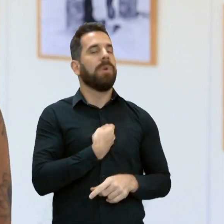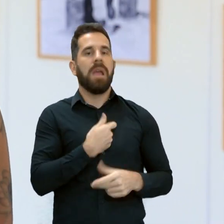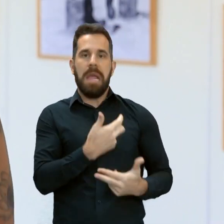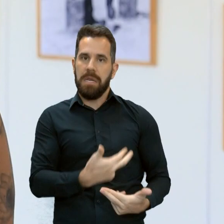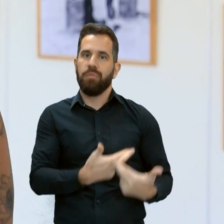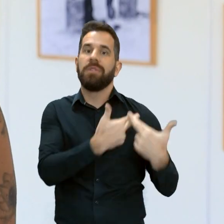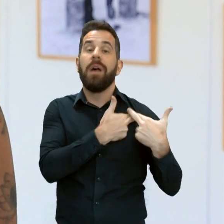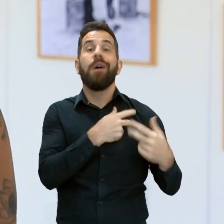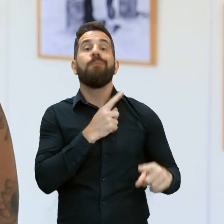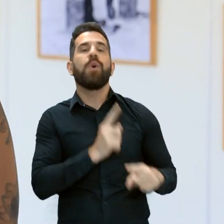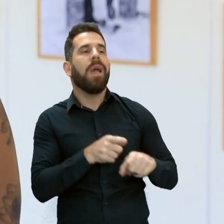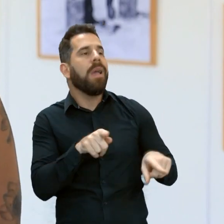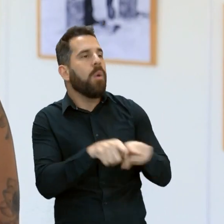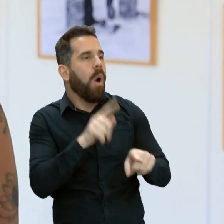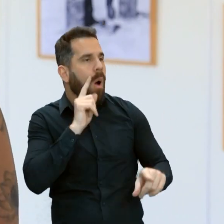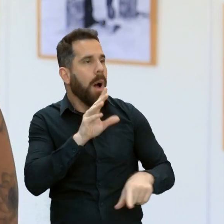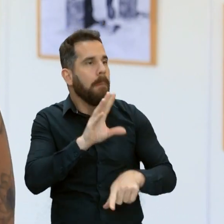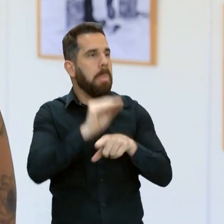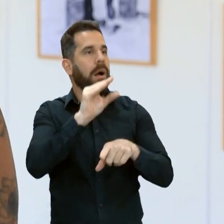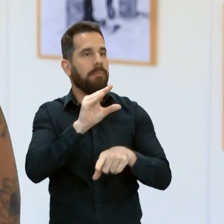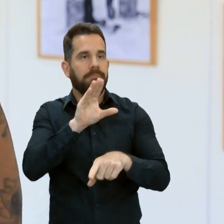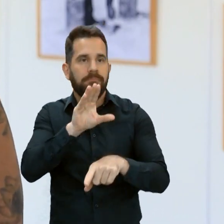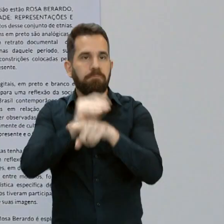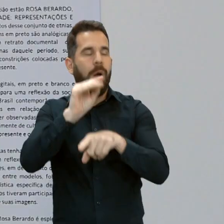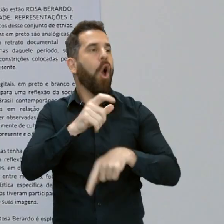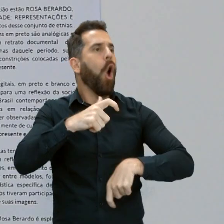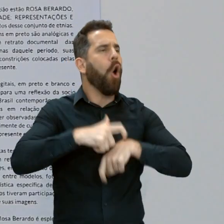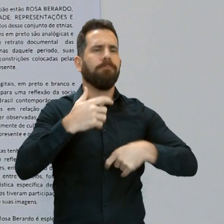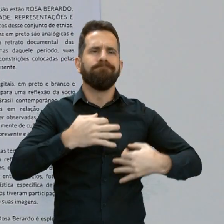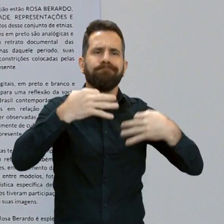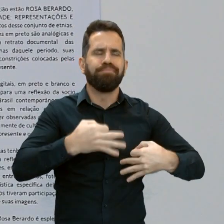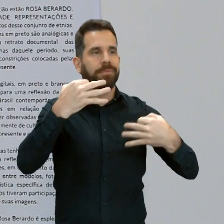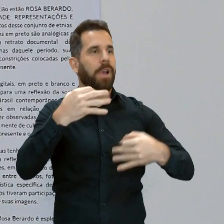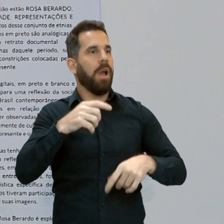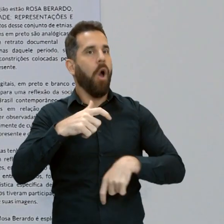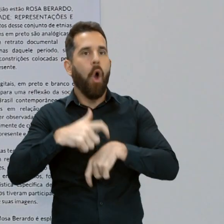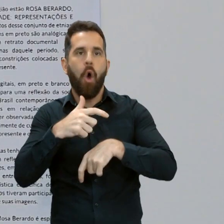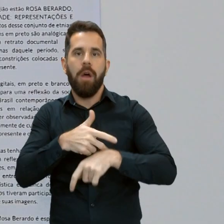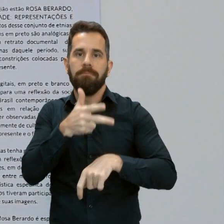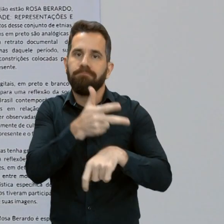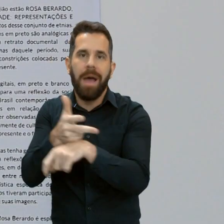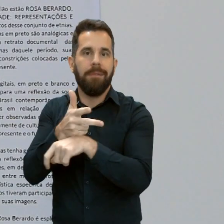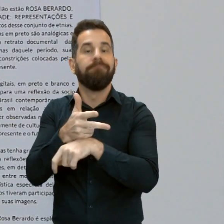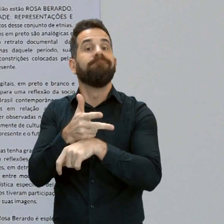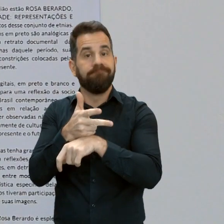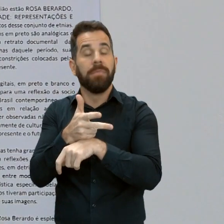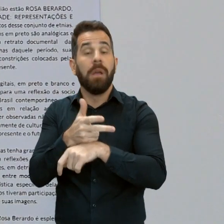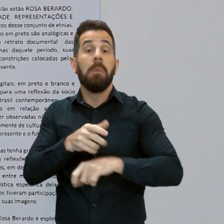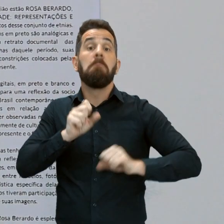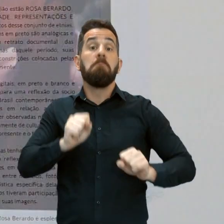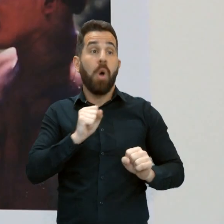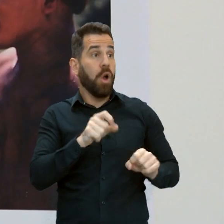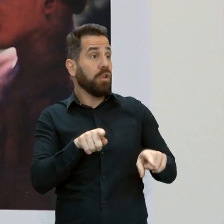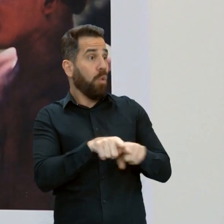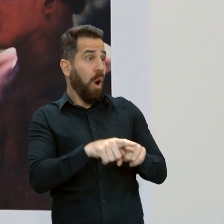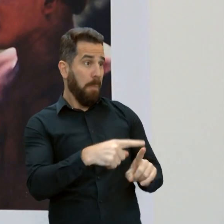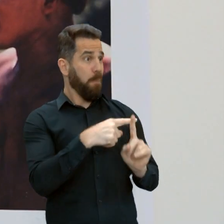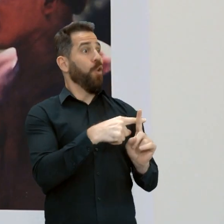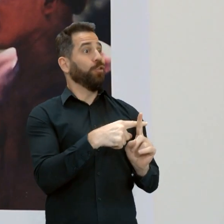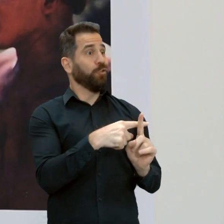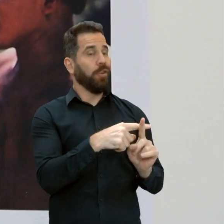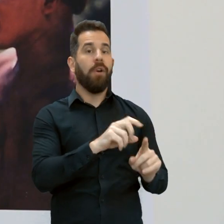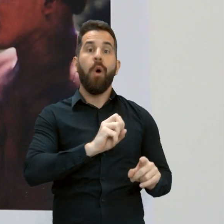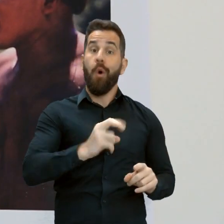porque nós escolhemos a hora da foto, a hora da filmagem. Então você pode transmitir imagens positivas ou imagens